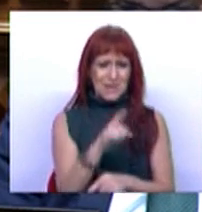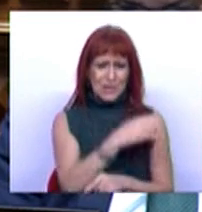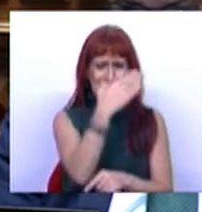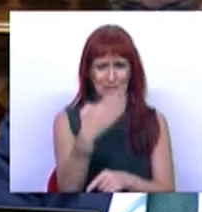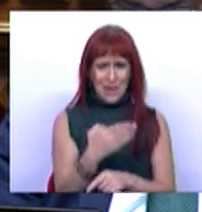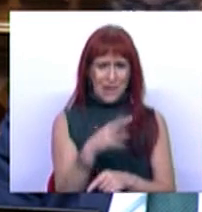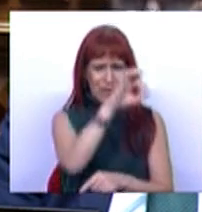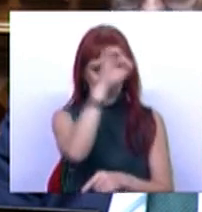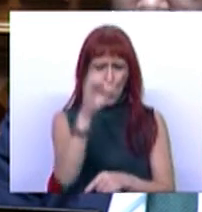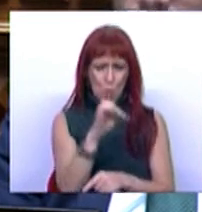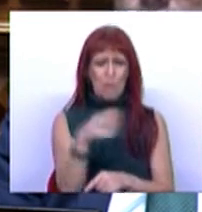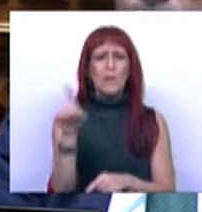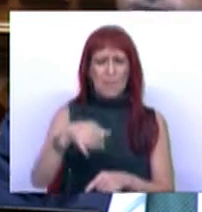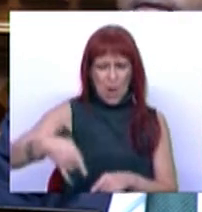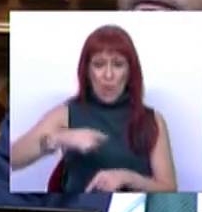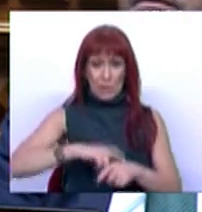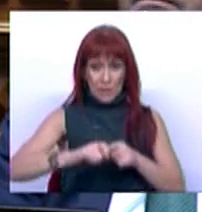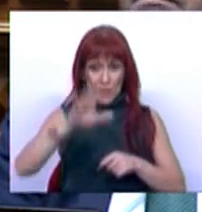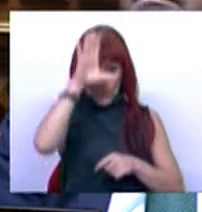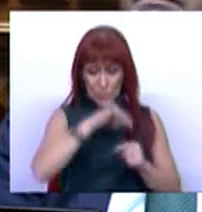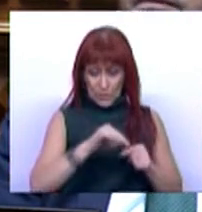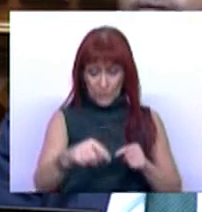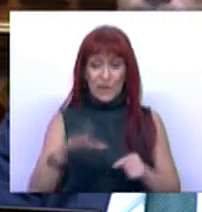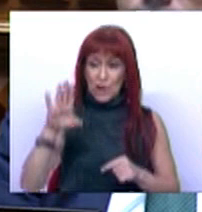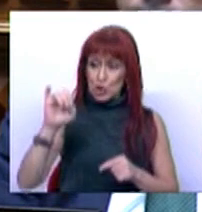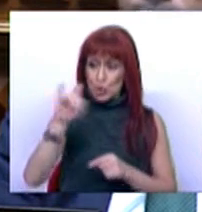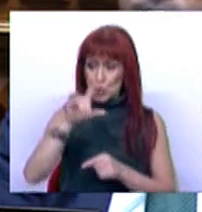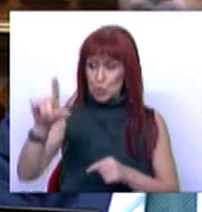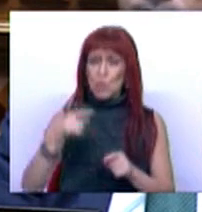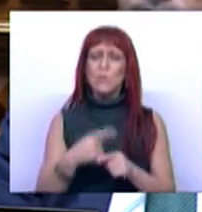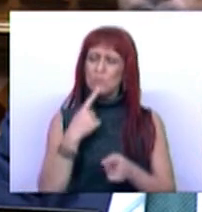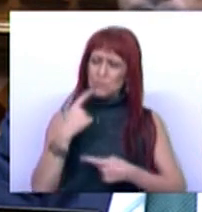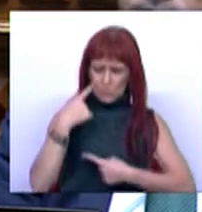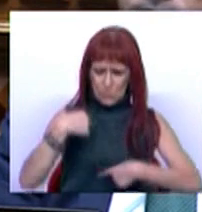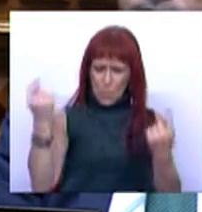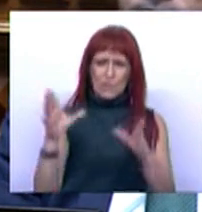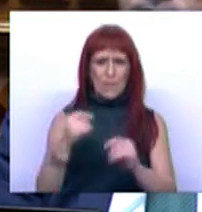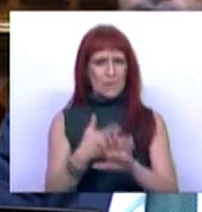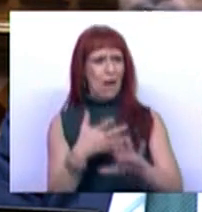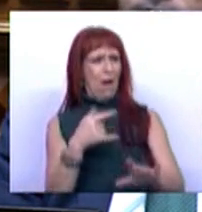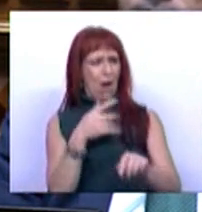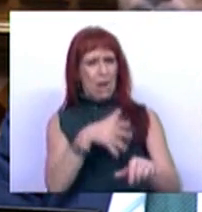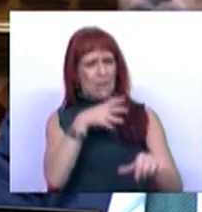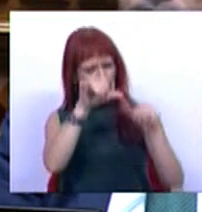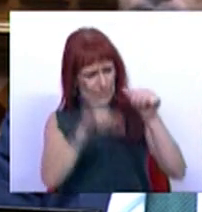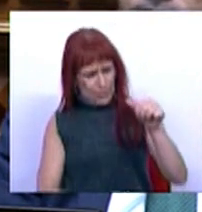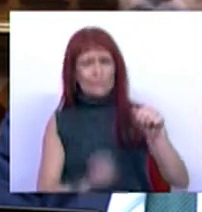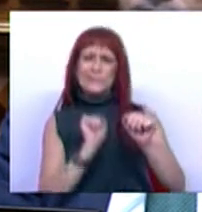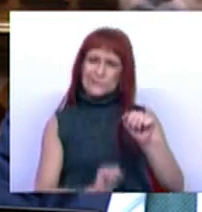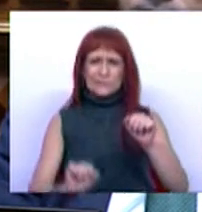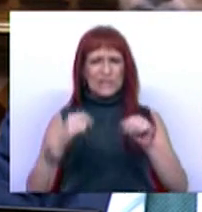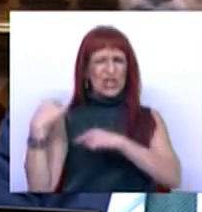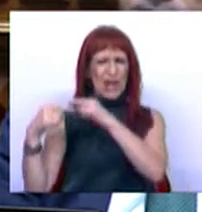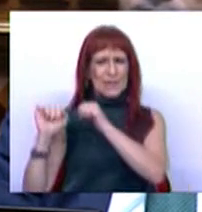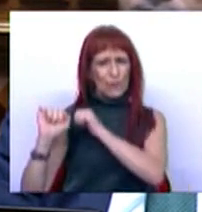Sétima, Oitava e Nona Legislaturas que Joel Aço Ferreira se reafirmou como um dos mais brilhantes parlamentares da sua